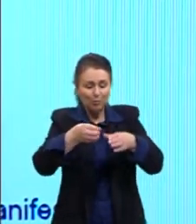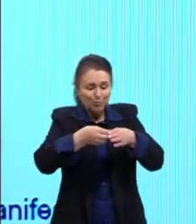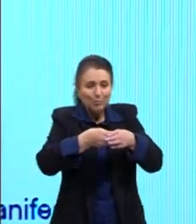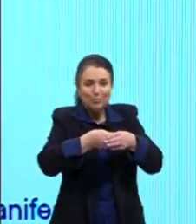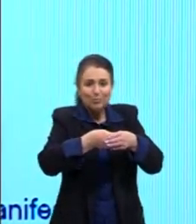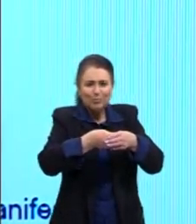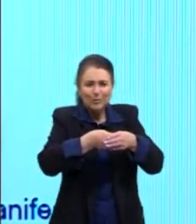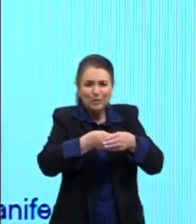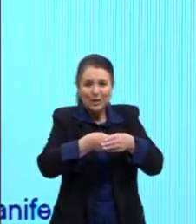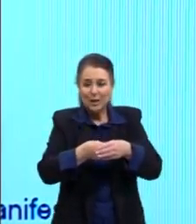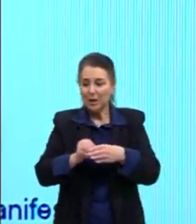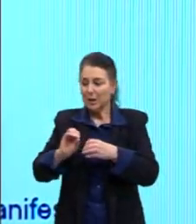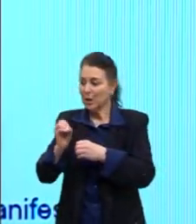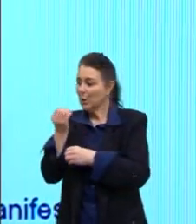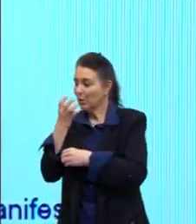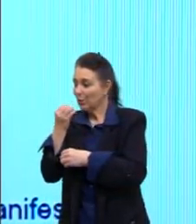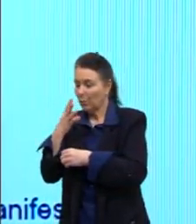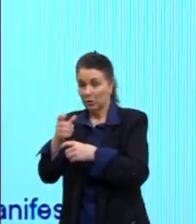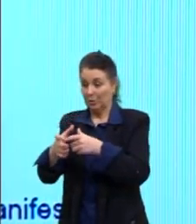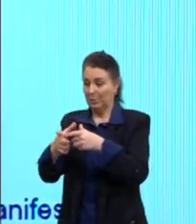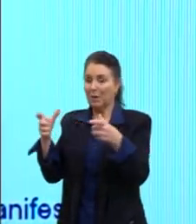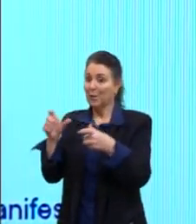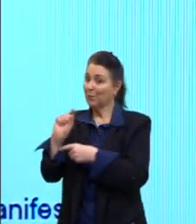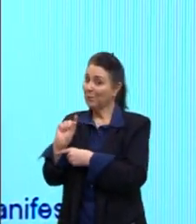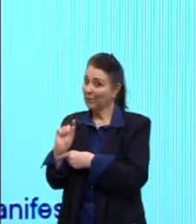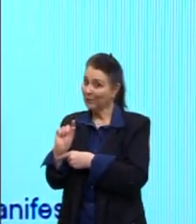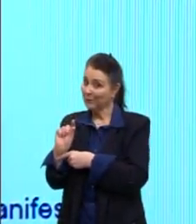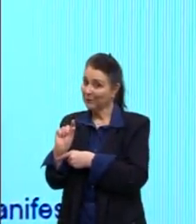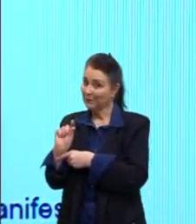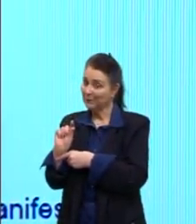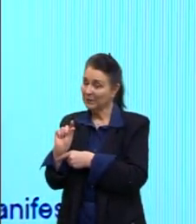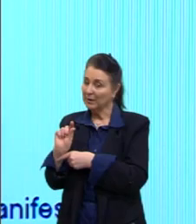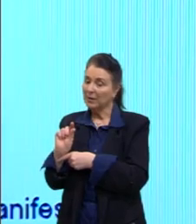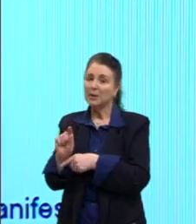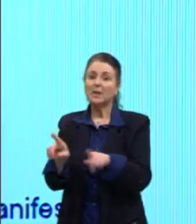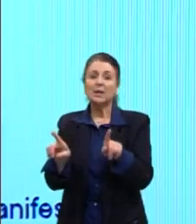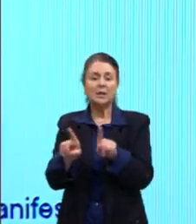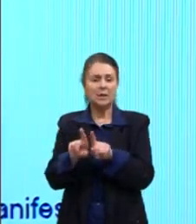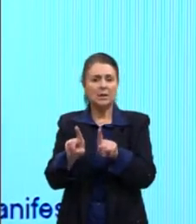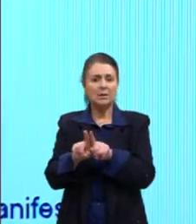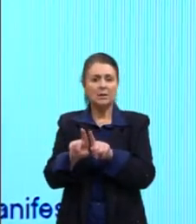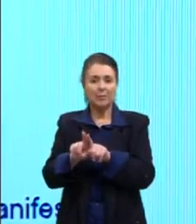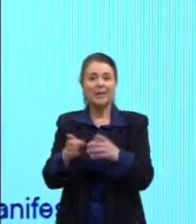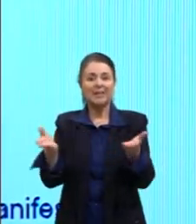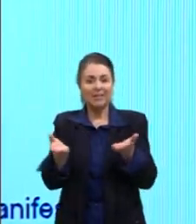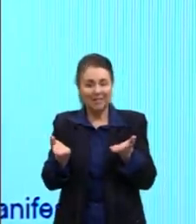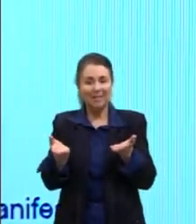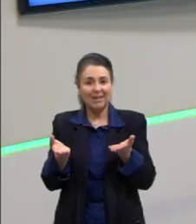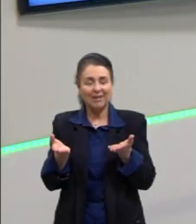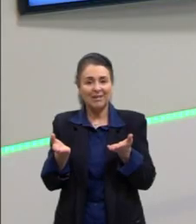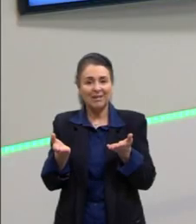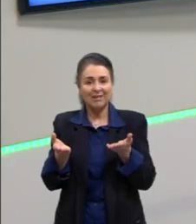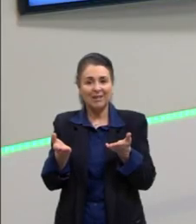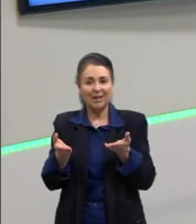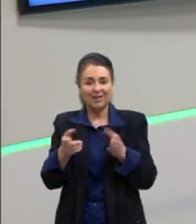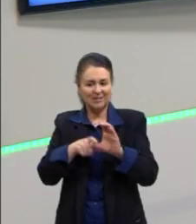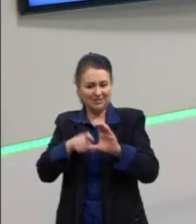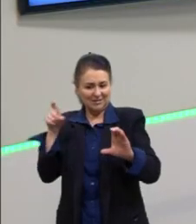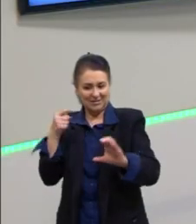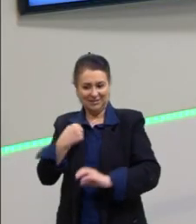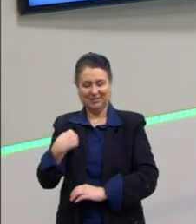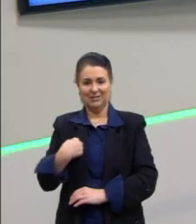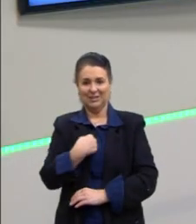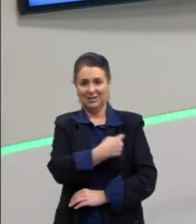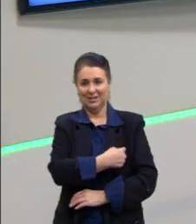duas ilhas, Hong Kong é bem maior e... E ainda assim é pequeno, perto da China, tá? Vai mostrar isso aí para vocês,